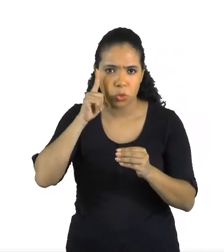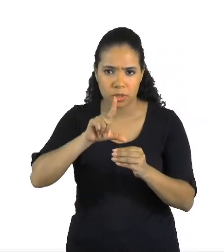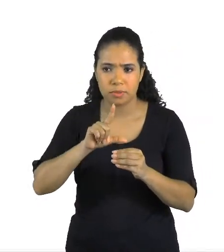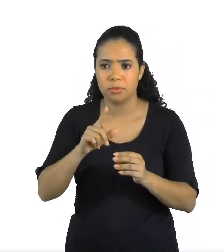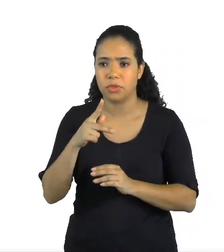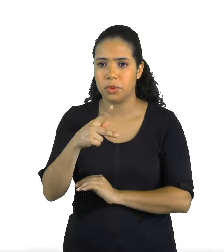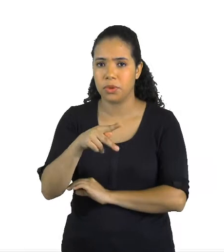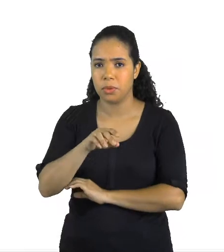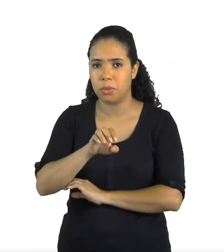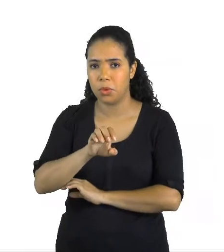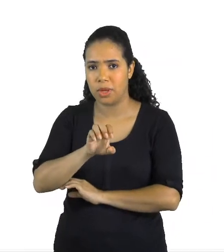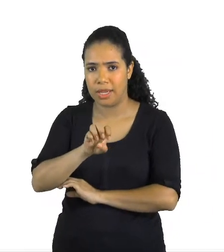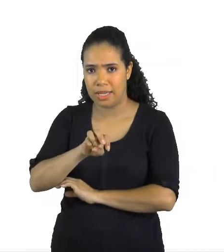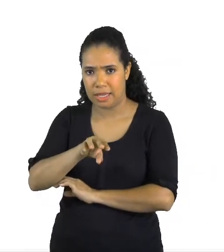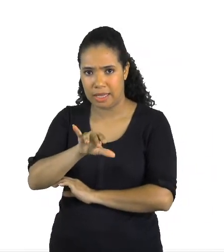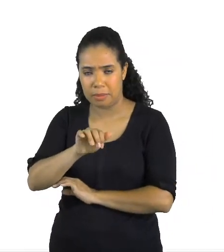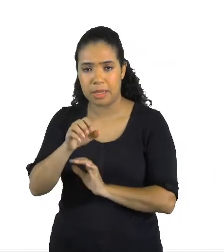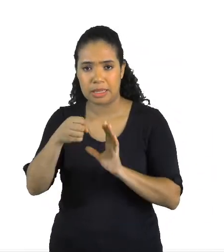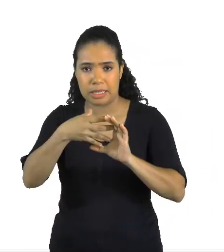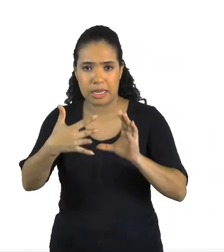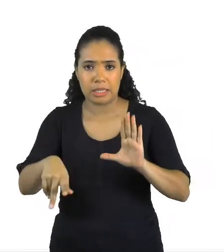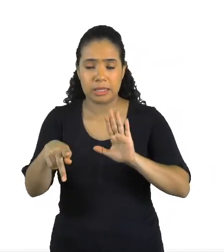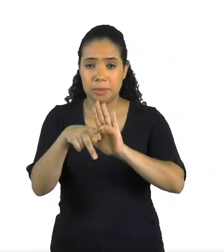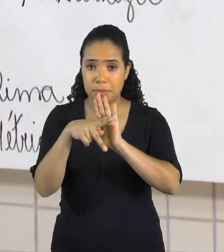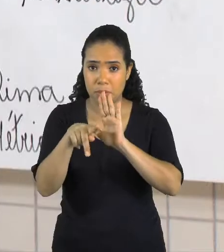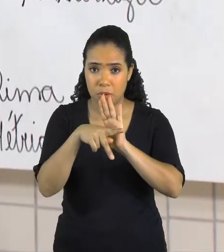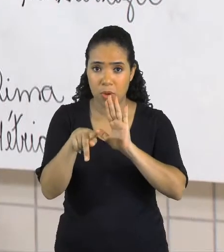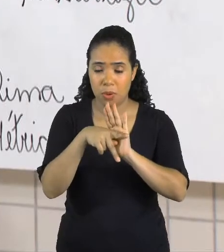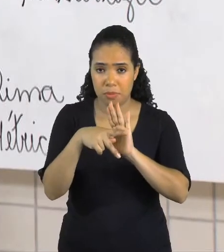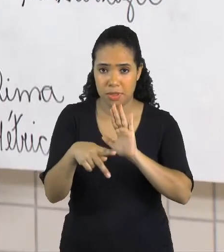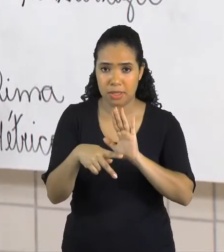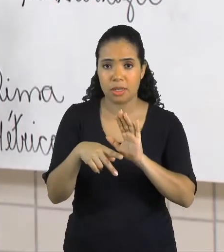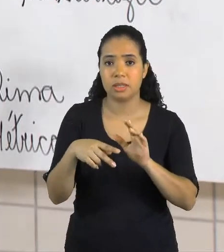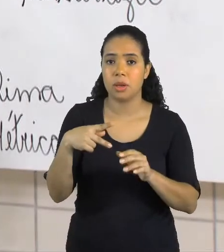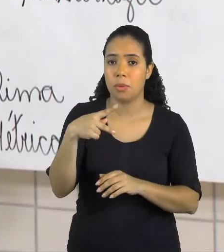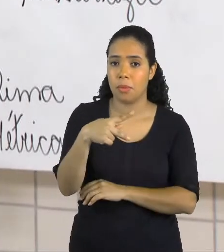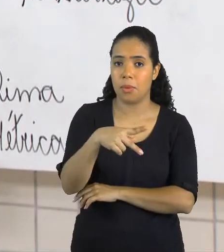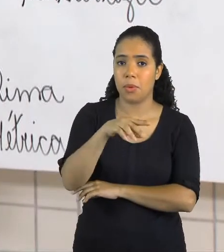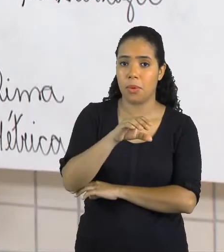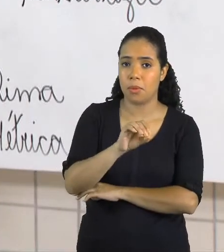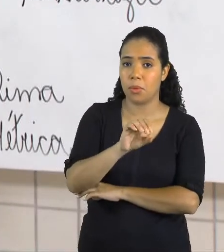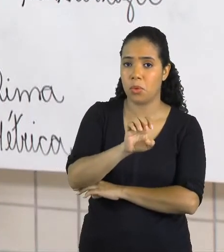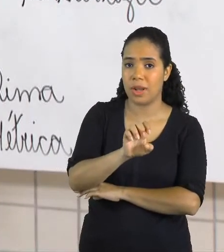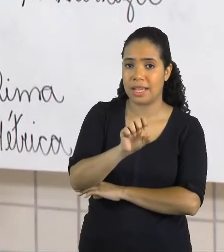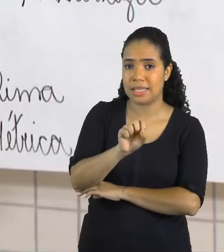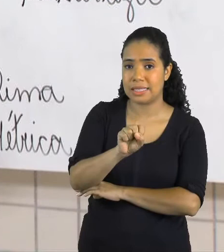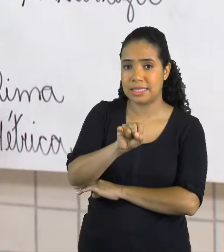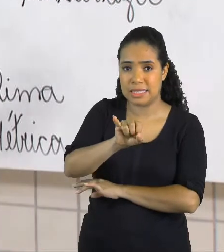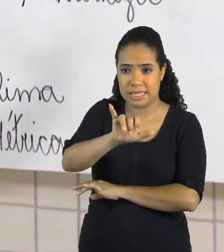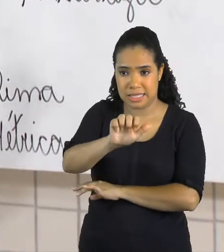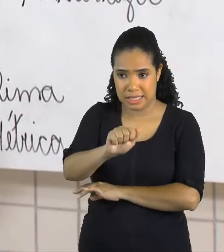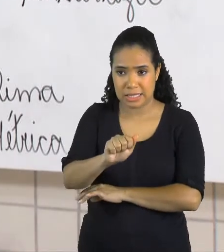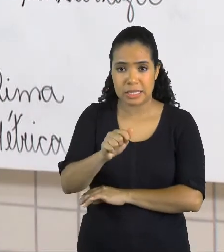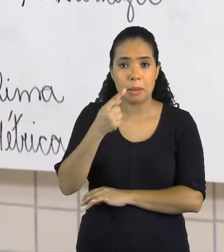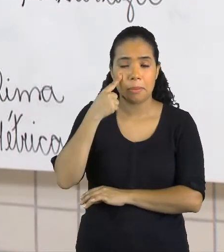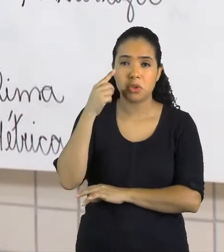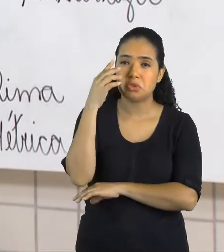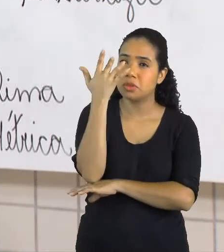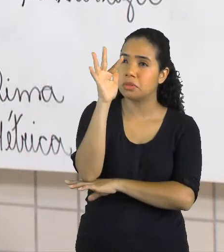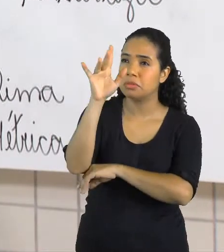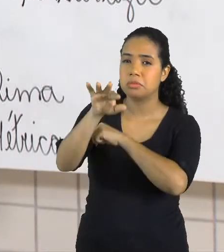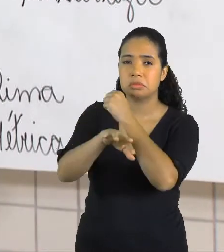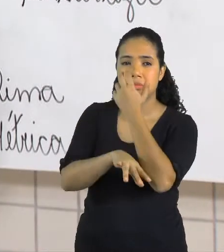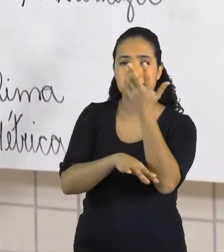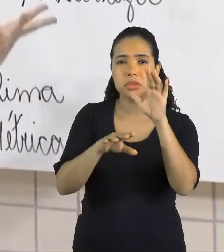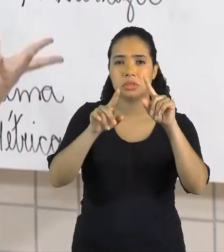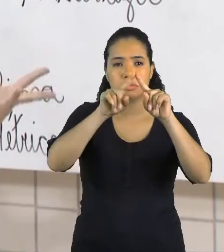características e estruturas próprias. Então, a poesia é algo imaterial. Eu posso ver poesia em uma paisagem, em uma